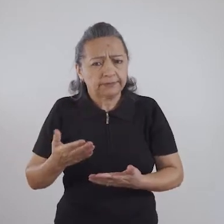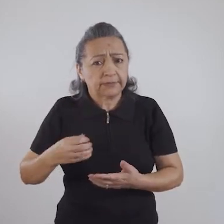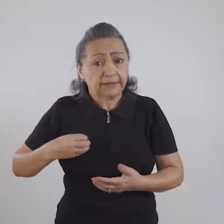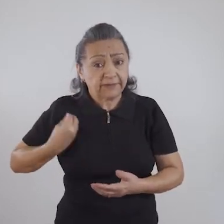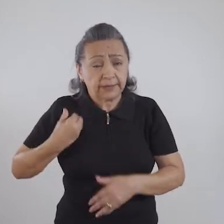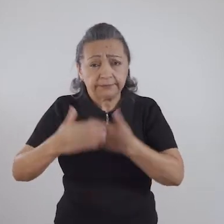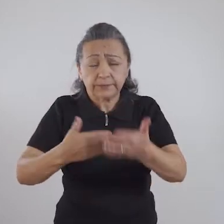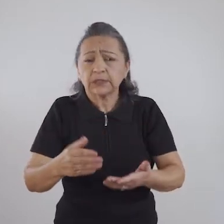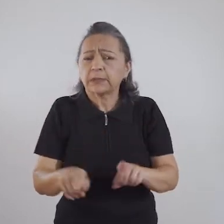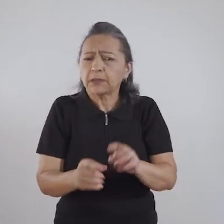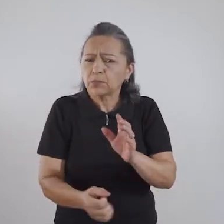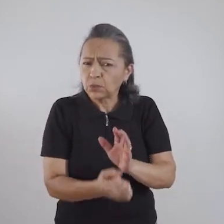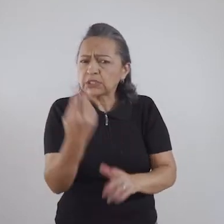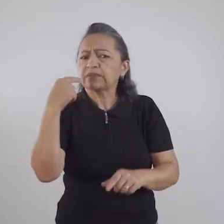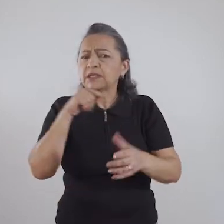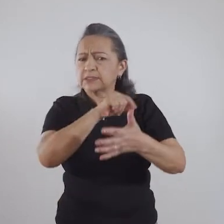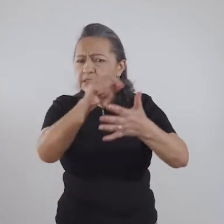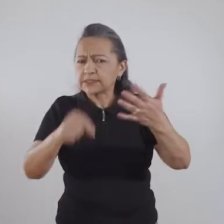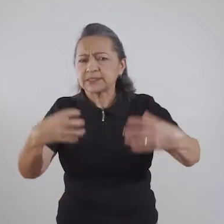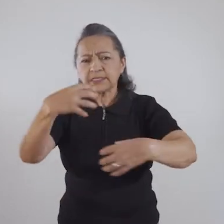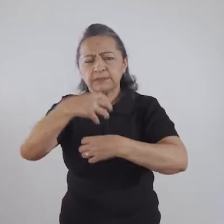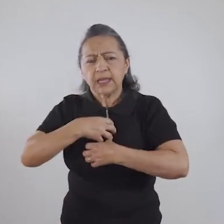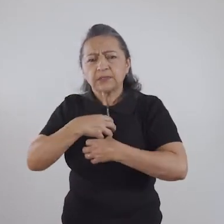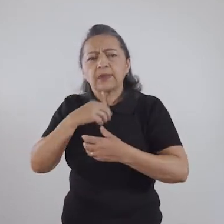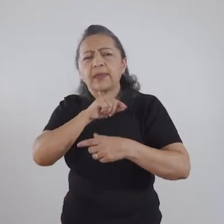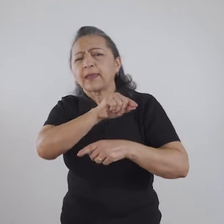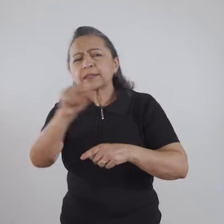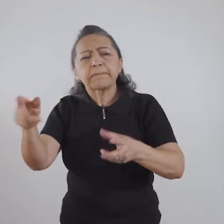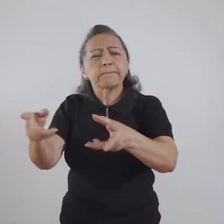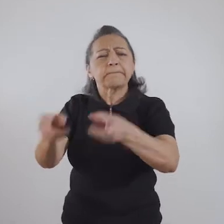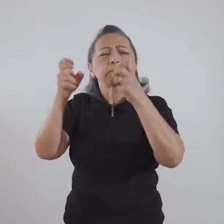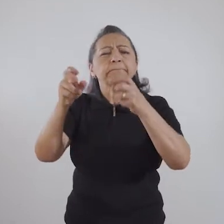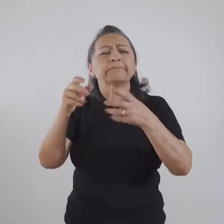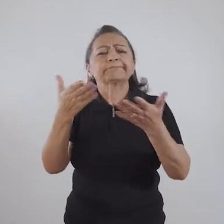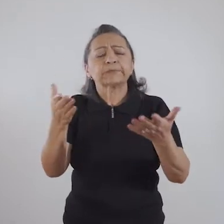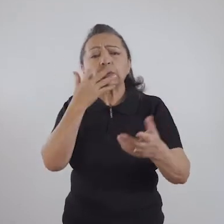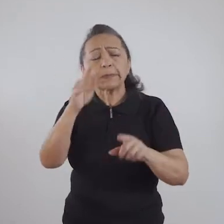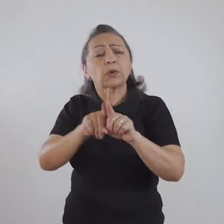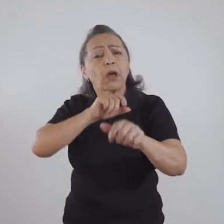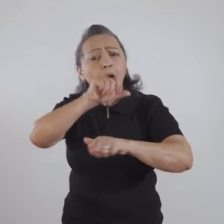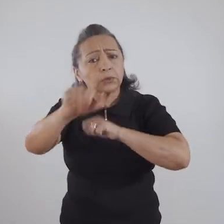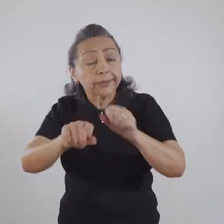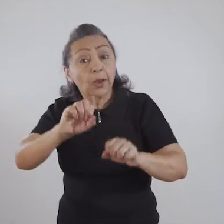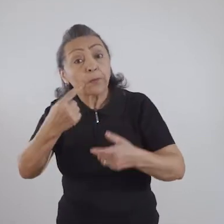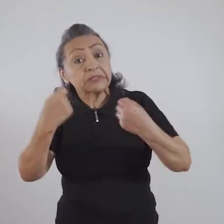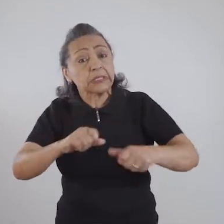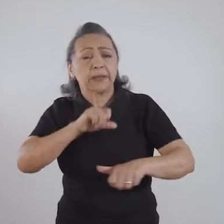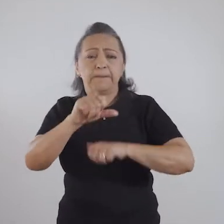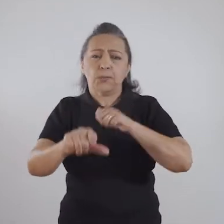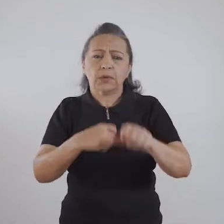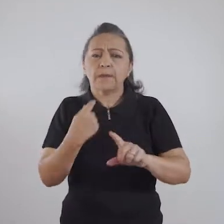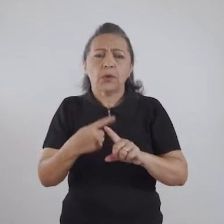E muitas vezes, muitos desses sentimentos, dessas percepções, elas são alteradas ou precisam ser